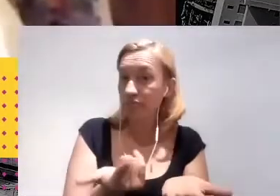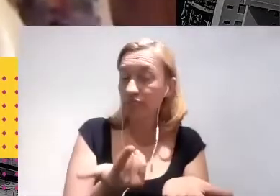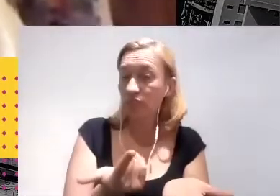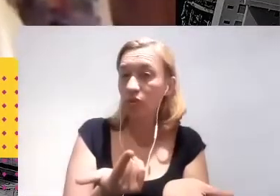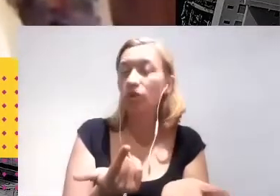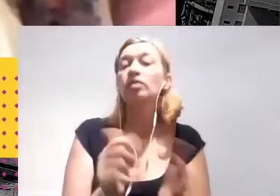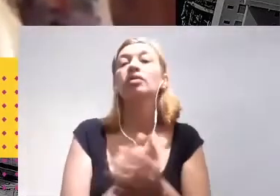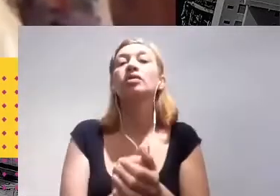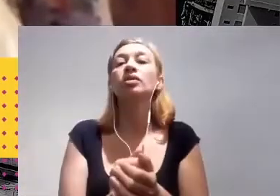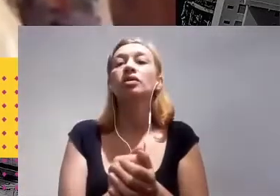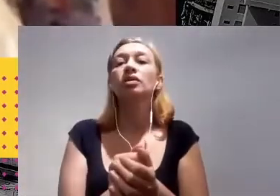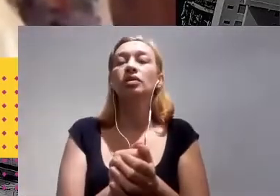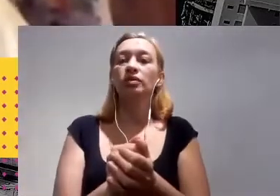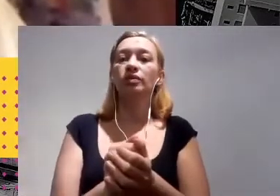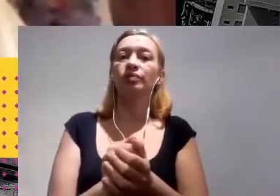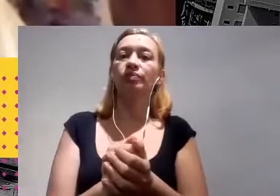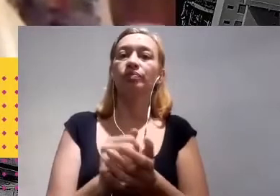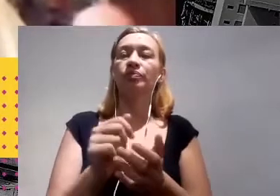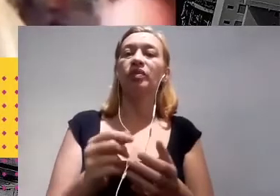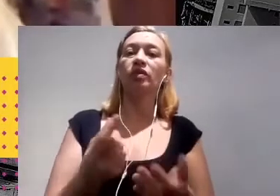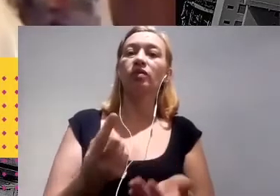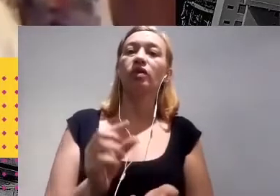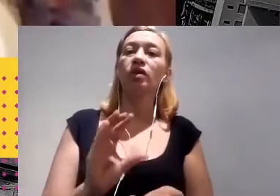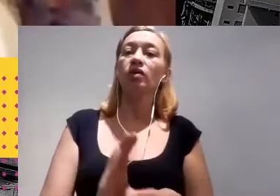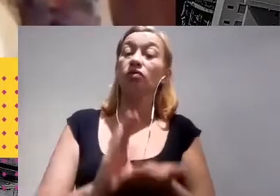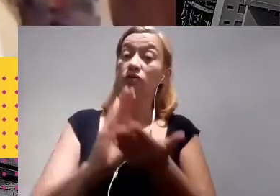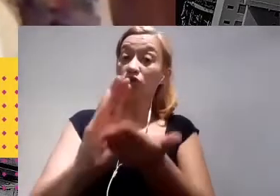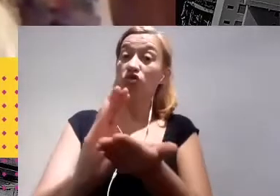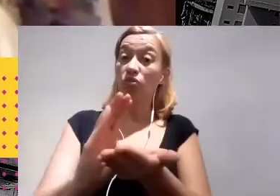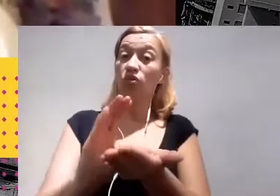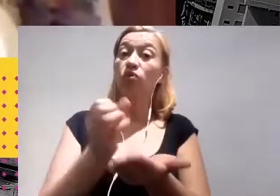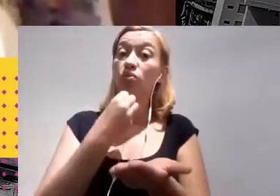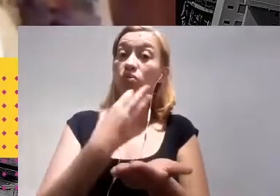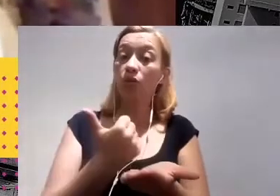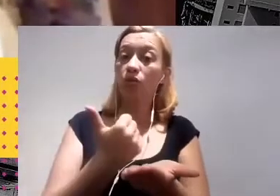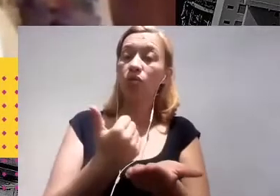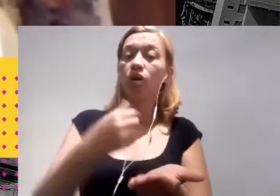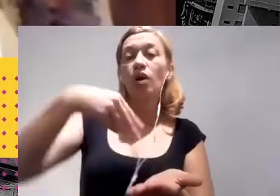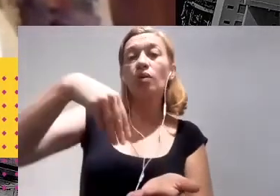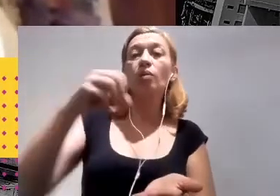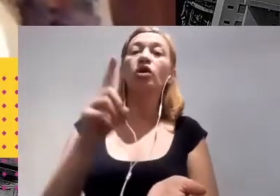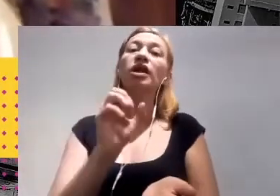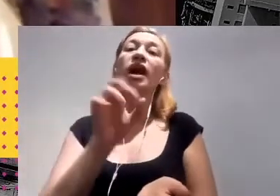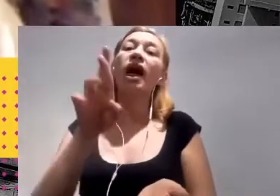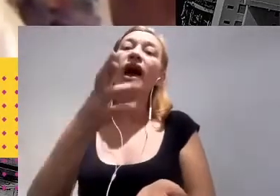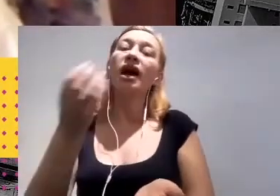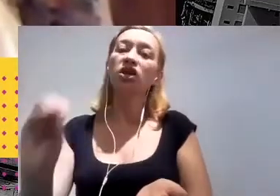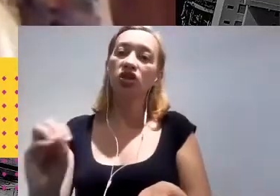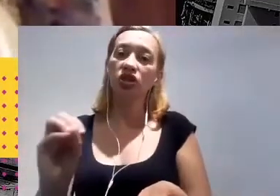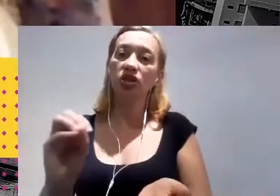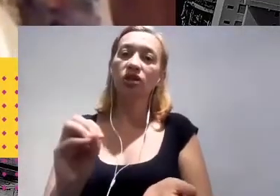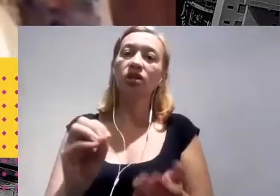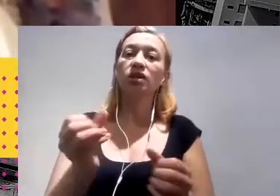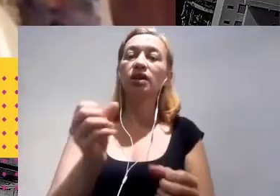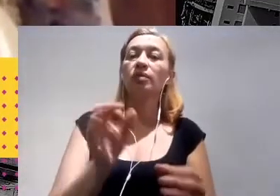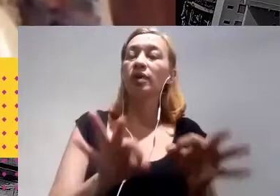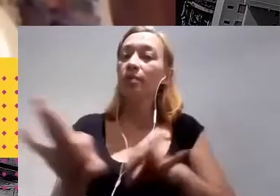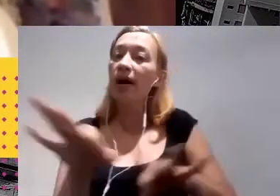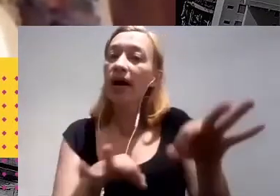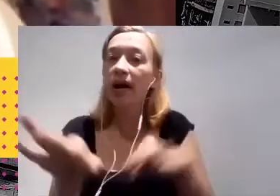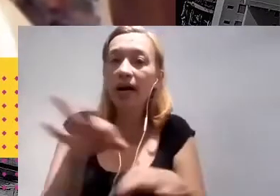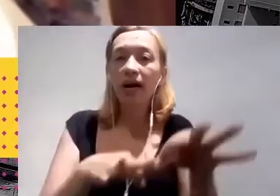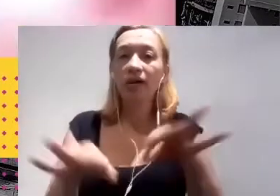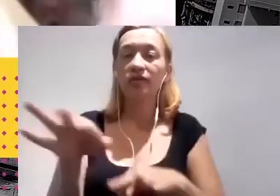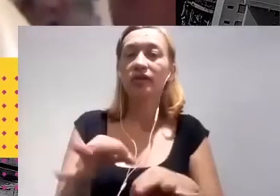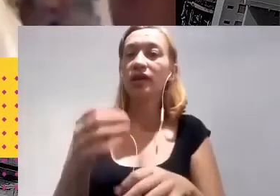perene de investimento. Então, uma modelagem hidrológica está sendo feita, uma análise econômica está sendo